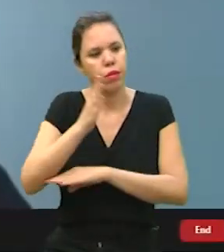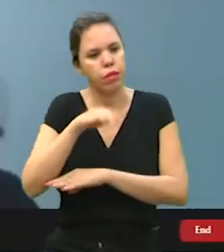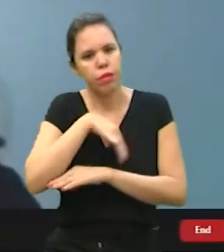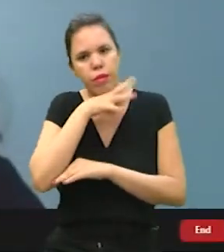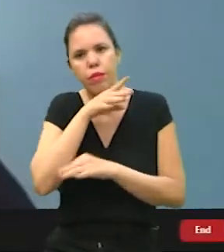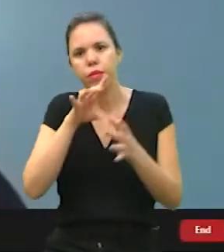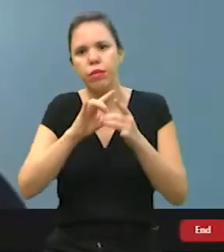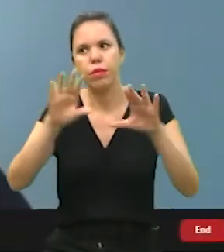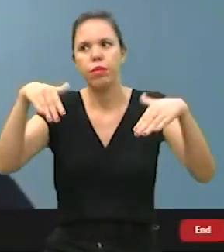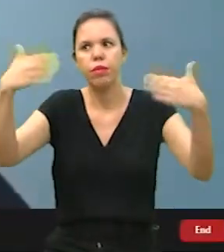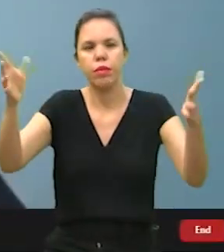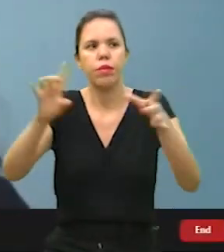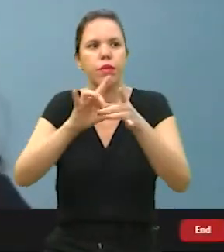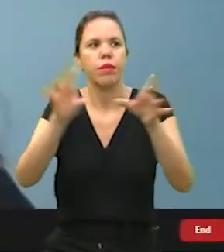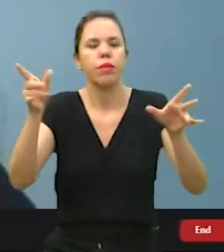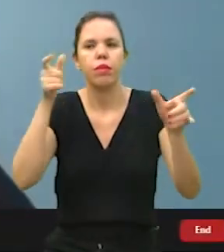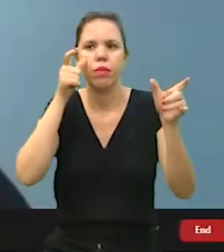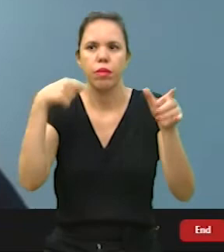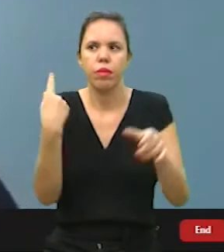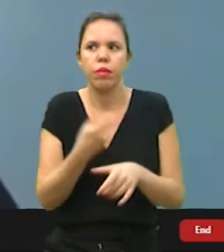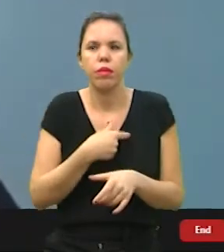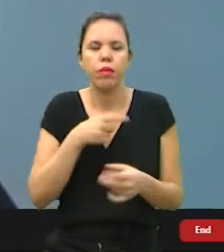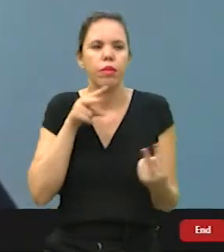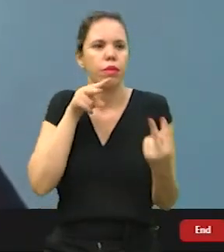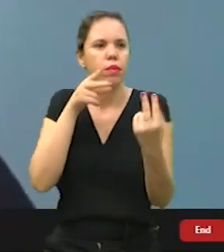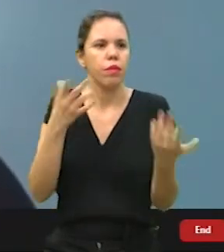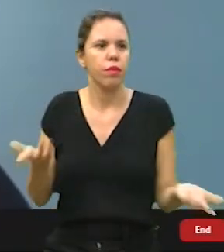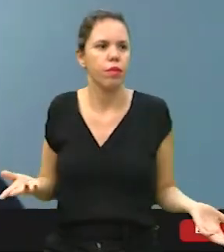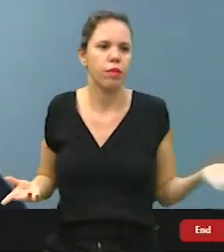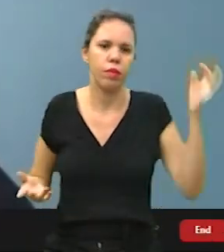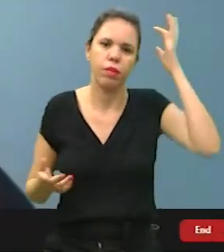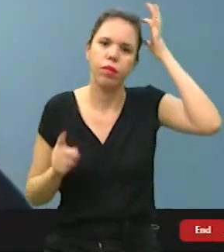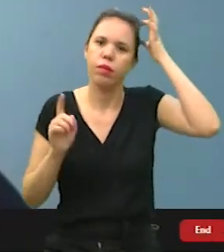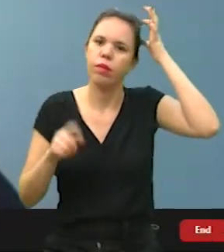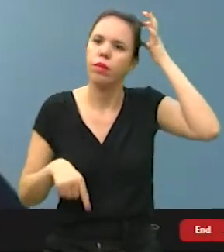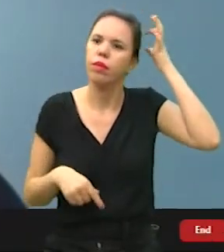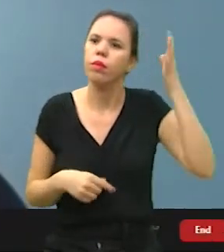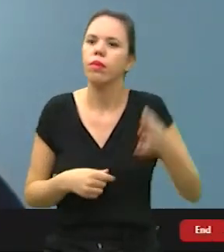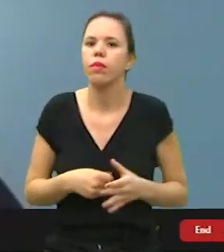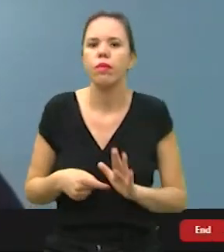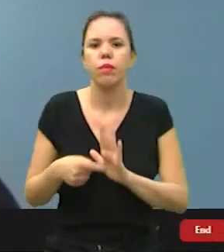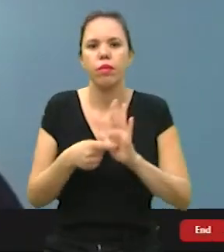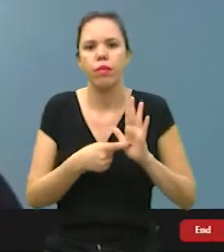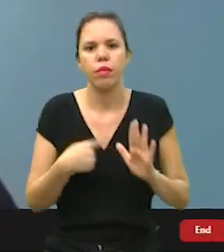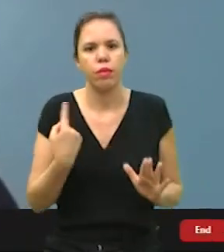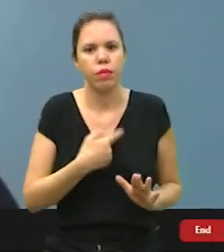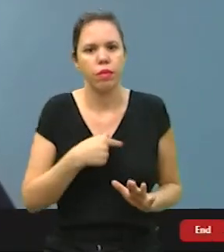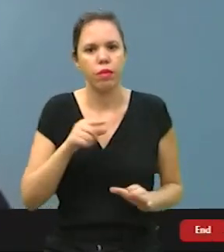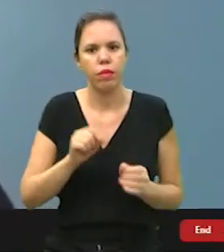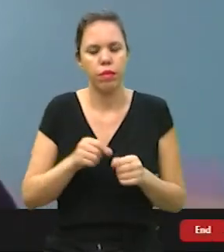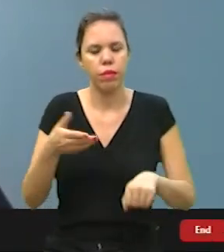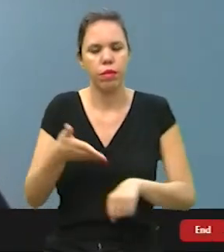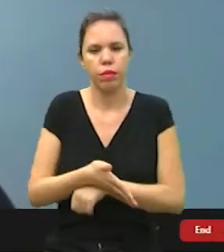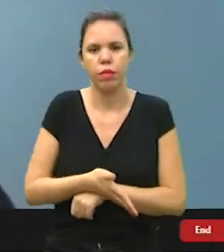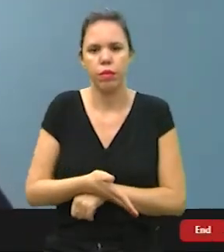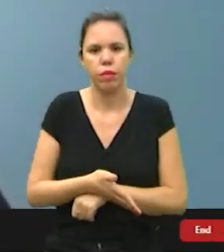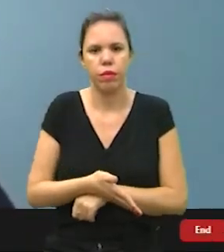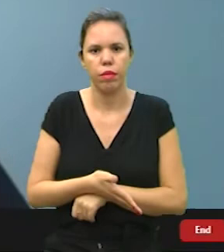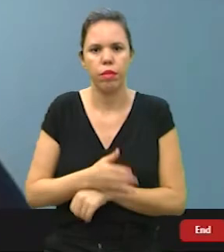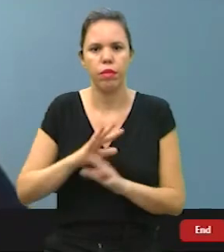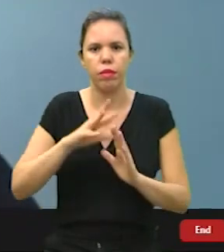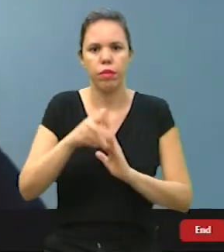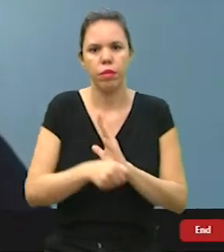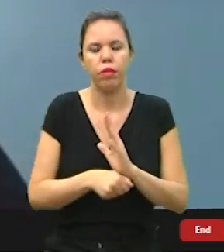janela, e os animais de fora, olhando a gente. Então, isso mostra que a gente faz parte